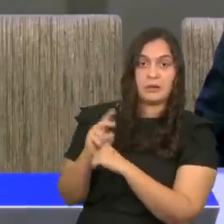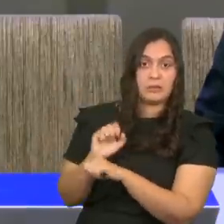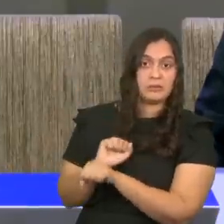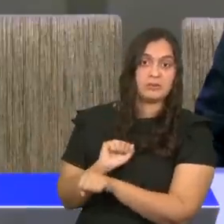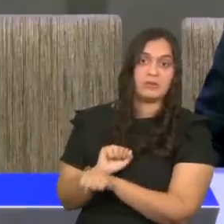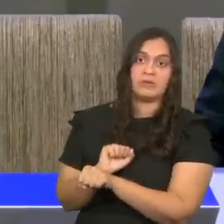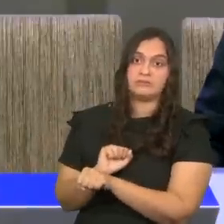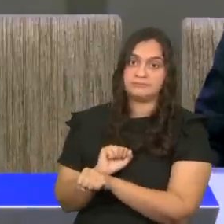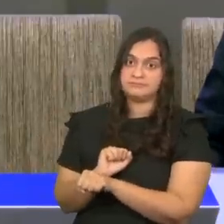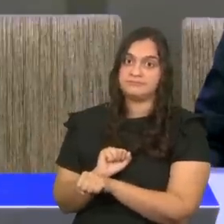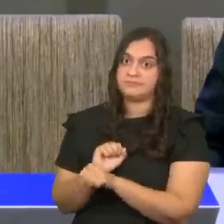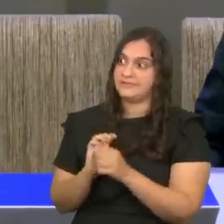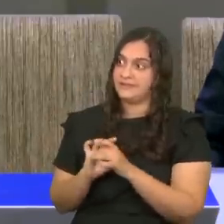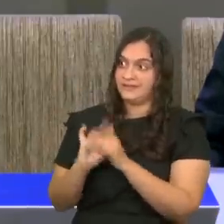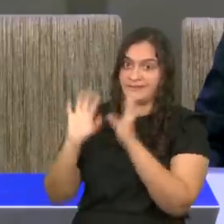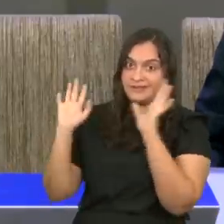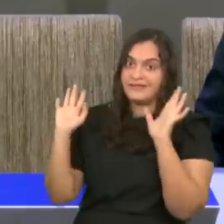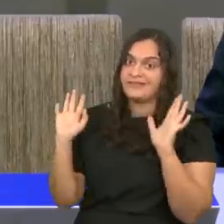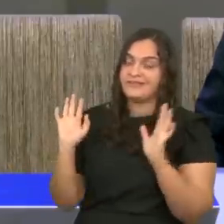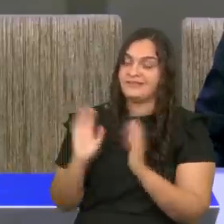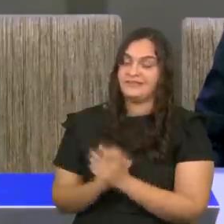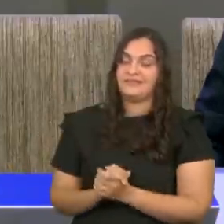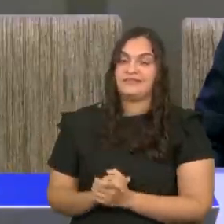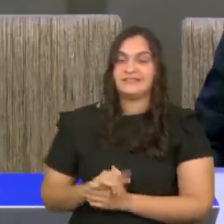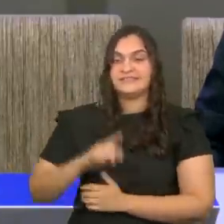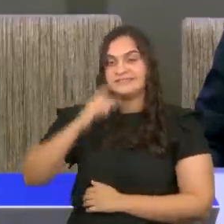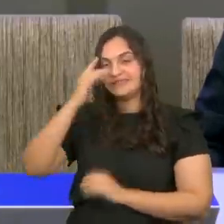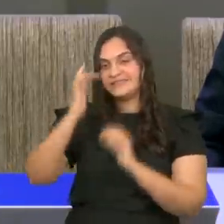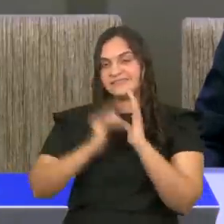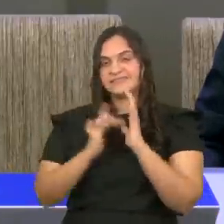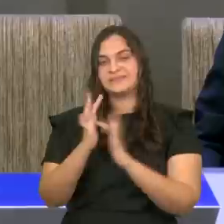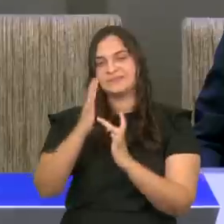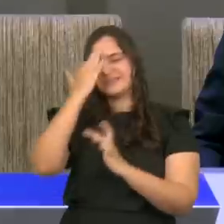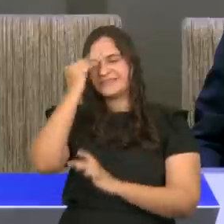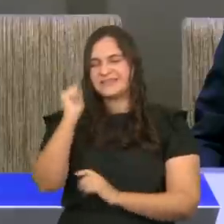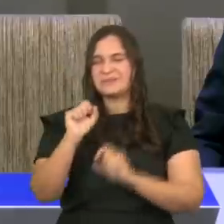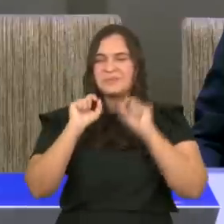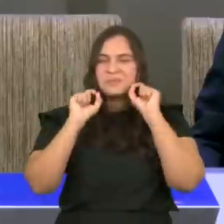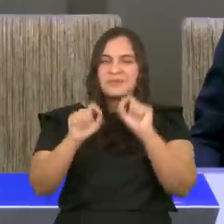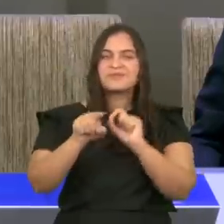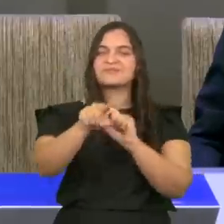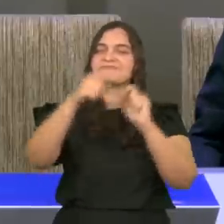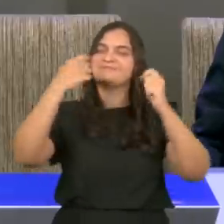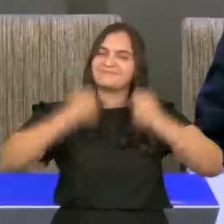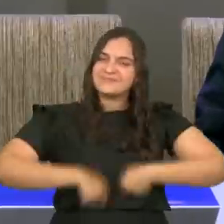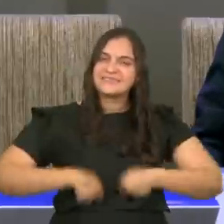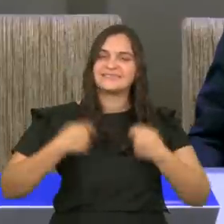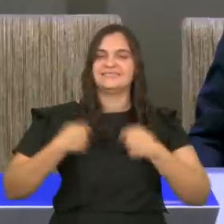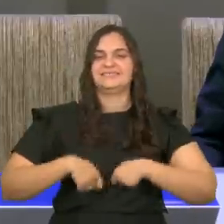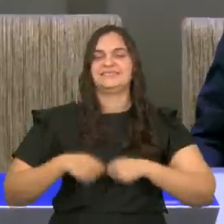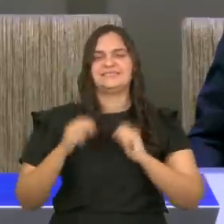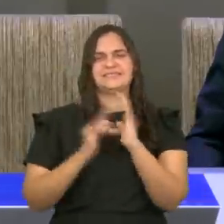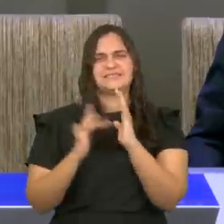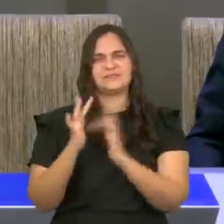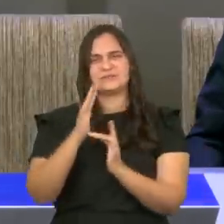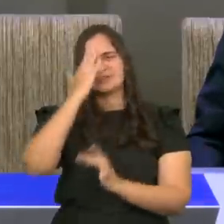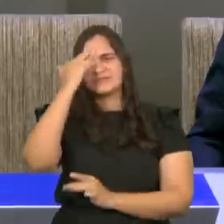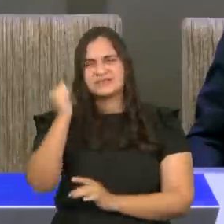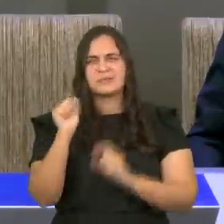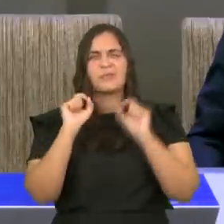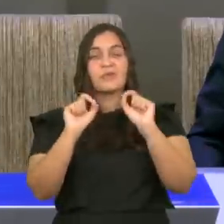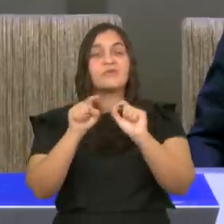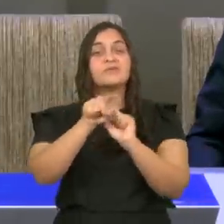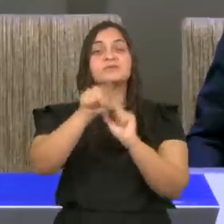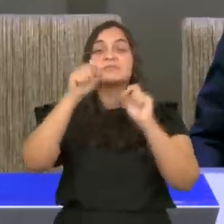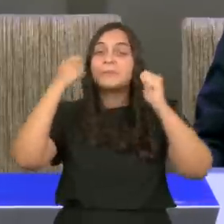Jesus sabe, o que você precisa. Jesus sabe, o que você pode receber.